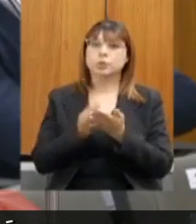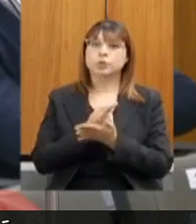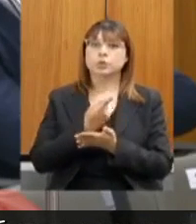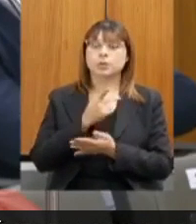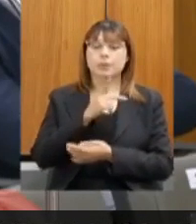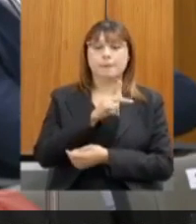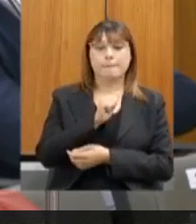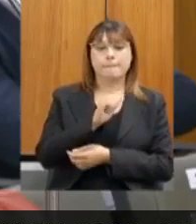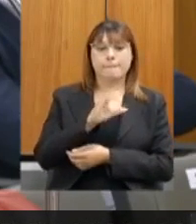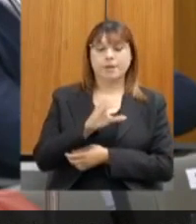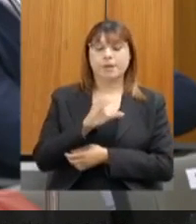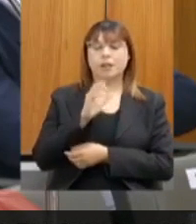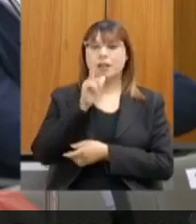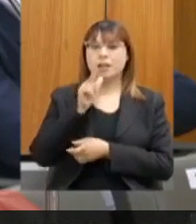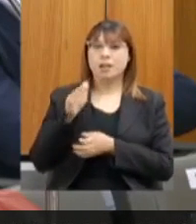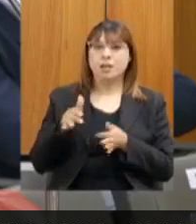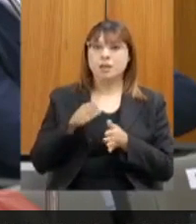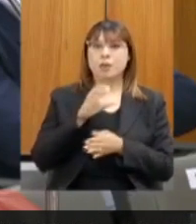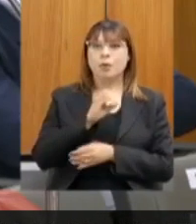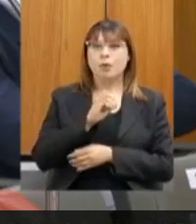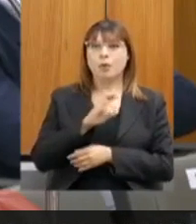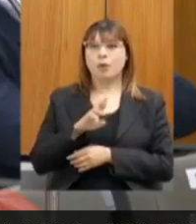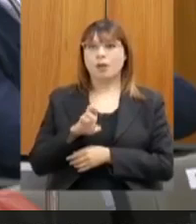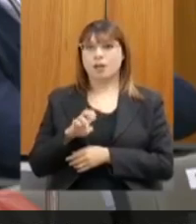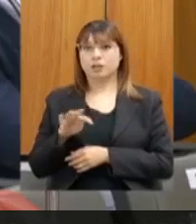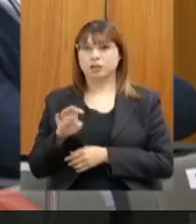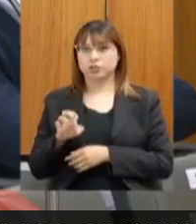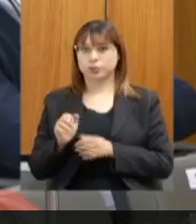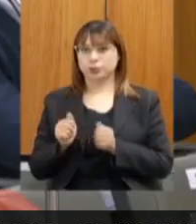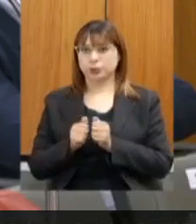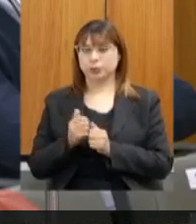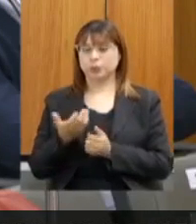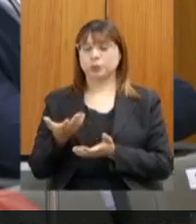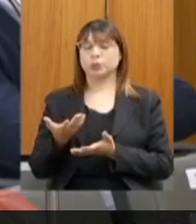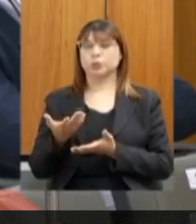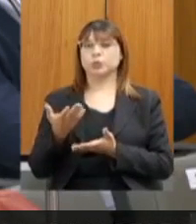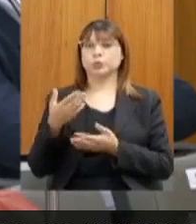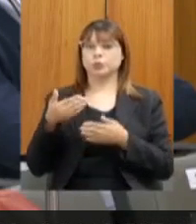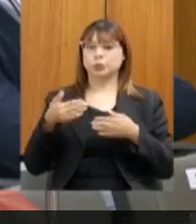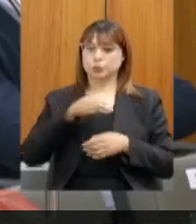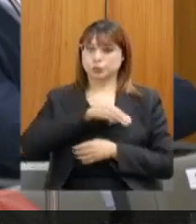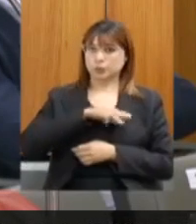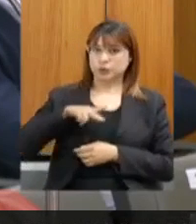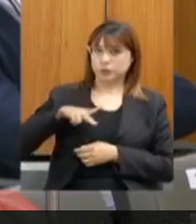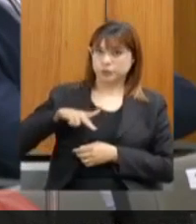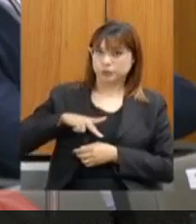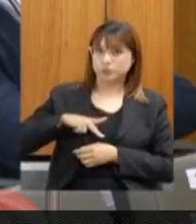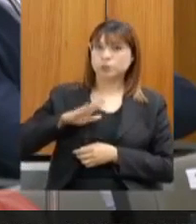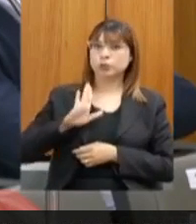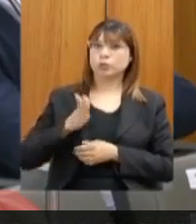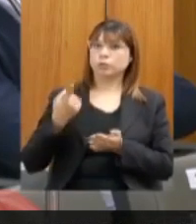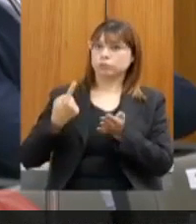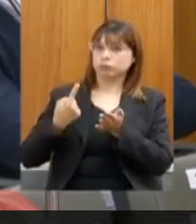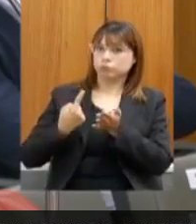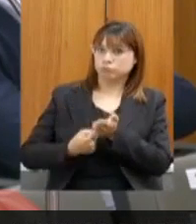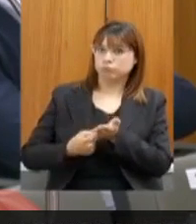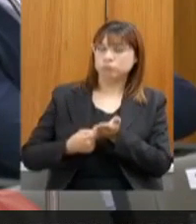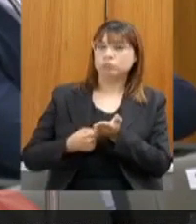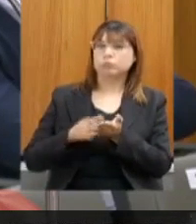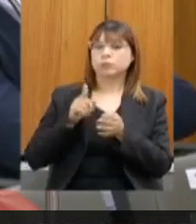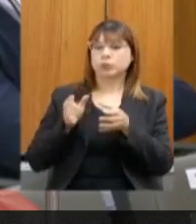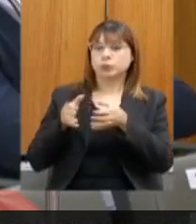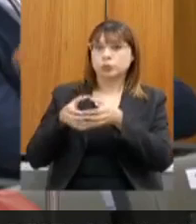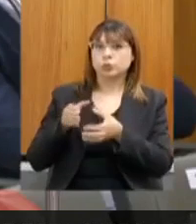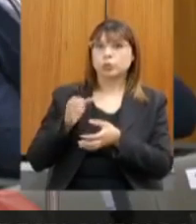Parque do Recorrente, onde, junto com o Ministério Público, nós fizemos um acordo para levar à aldeia Tucunã